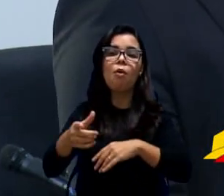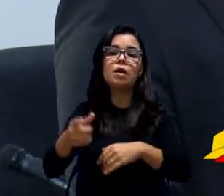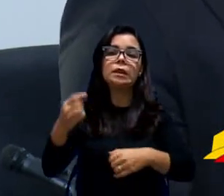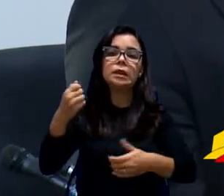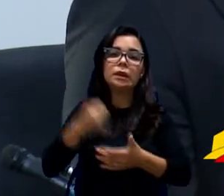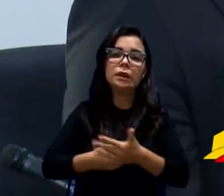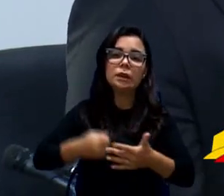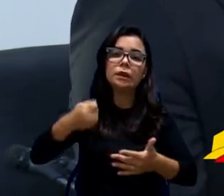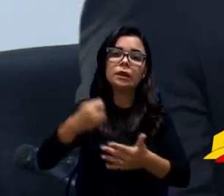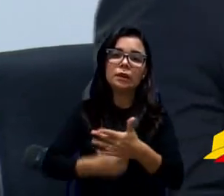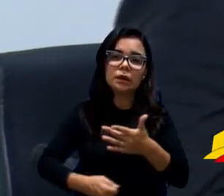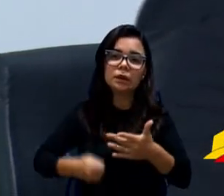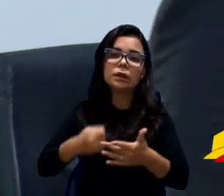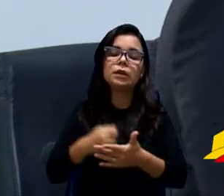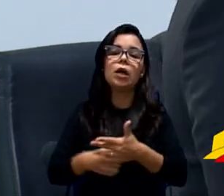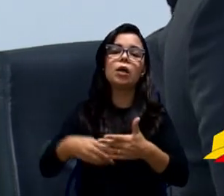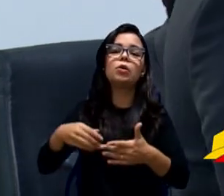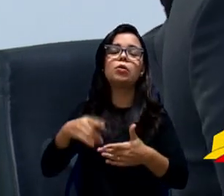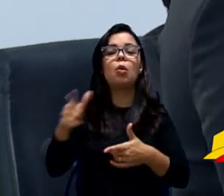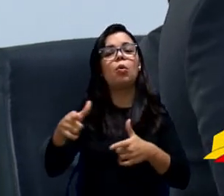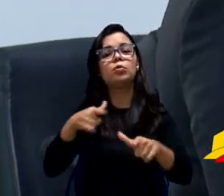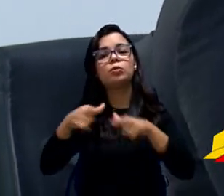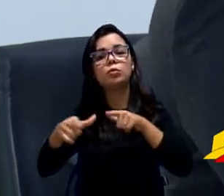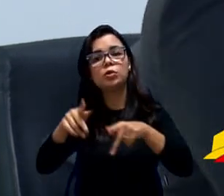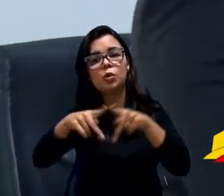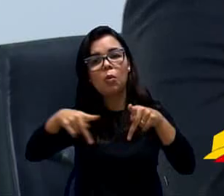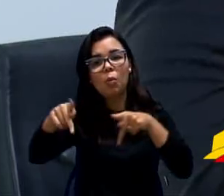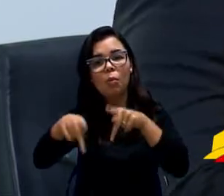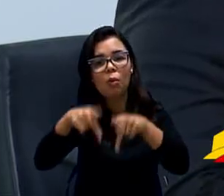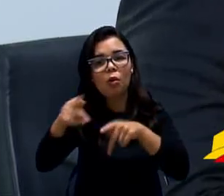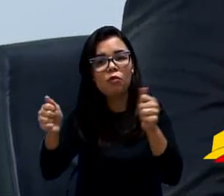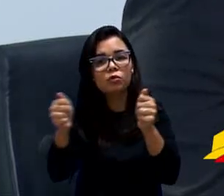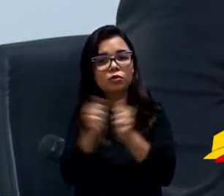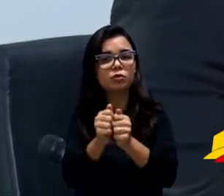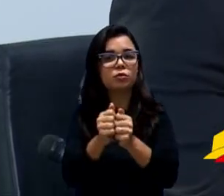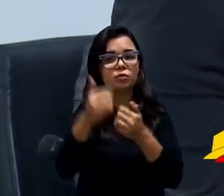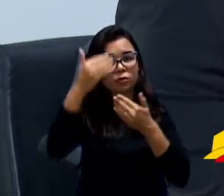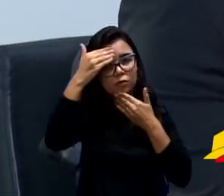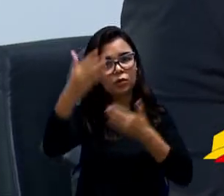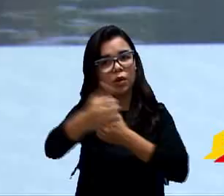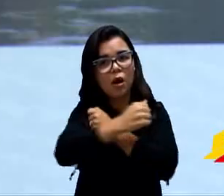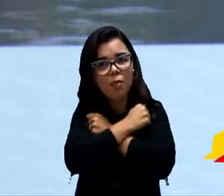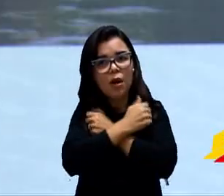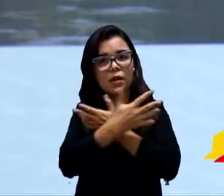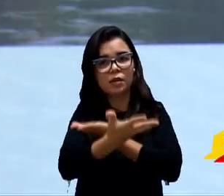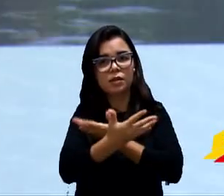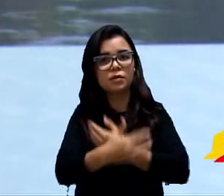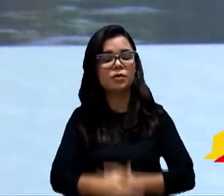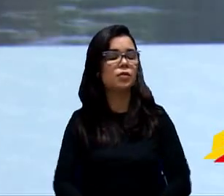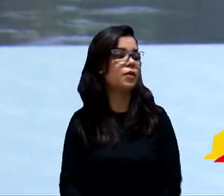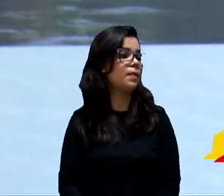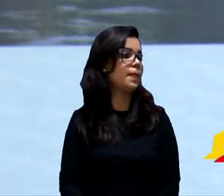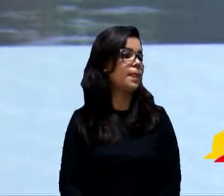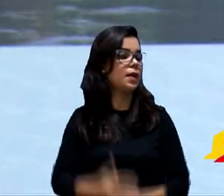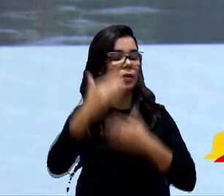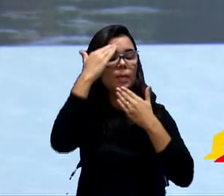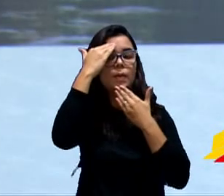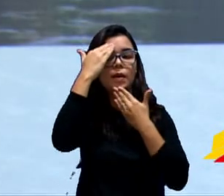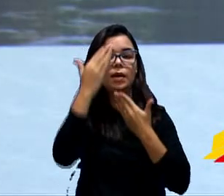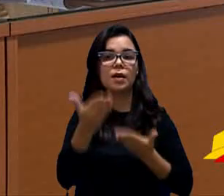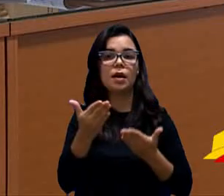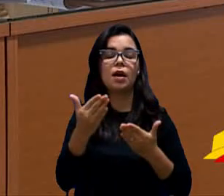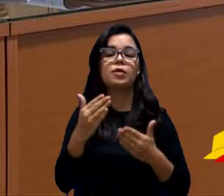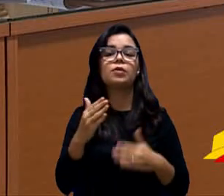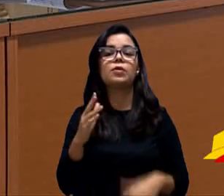dia lutando no seu bairro ou com o seu público, tá bom? Um abraço. Obrigado, Aite. Obrigado, querido. Obrigado, vereador Aite.